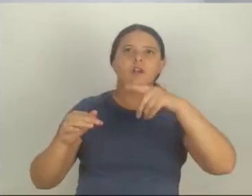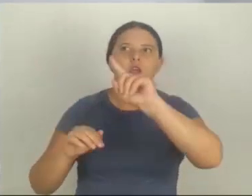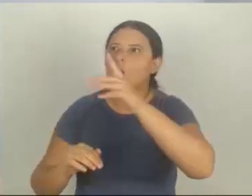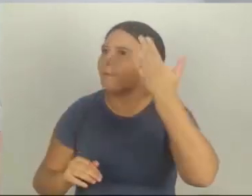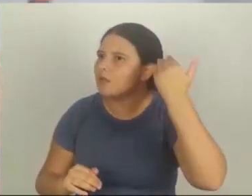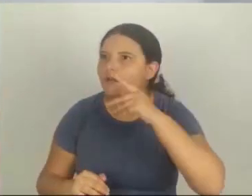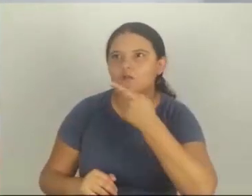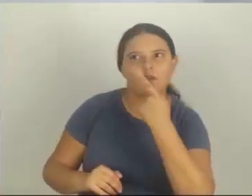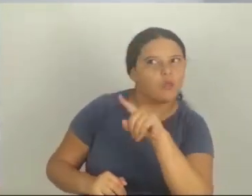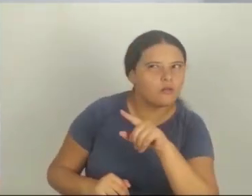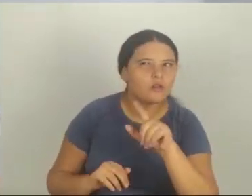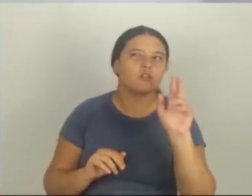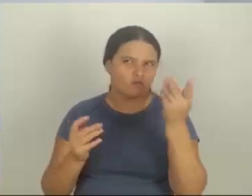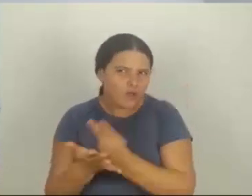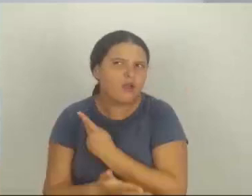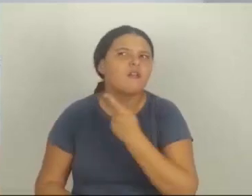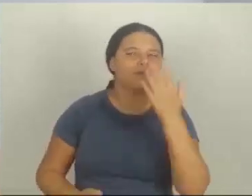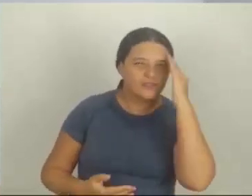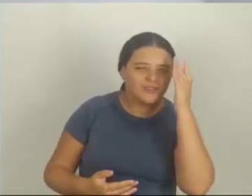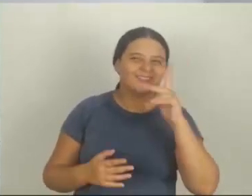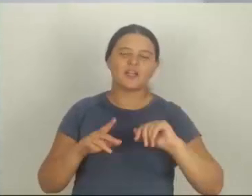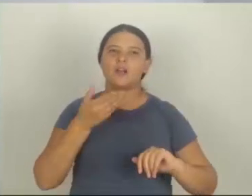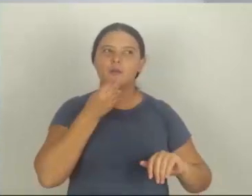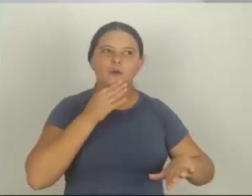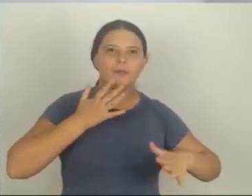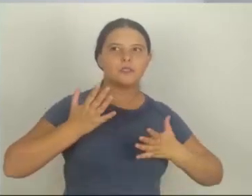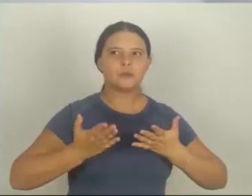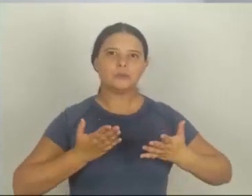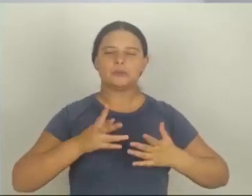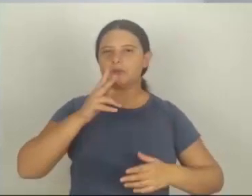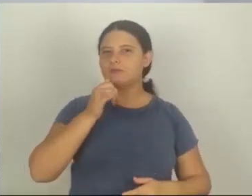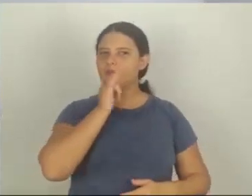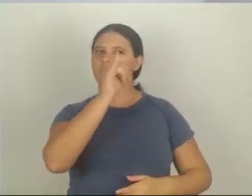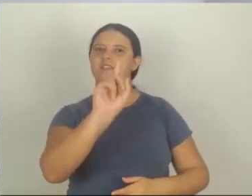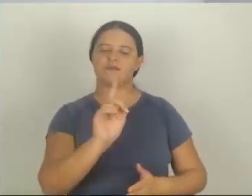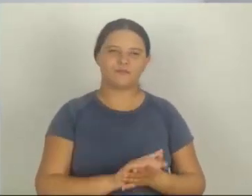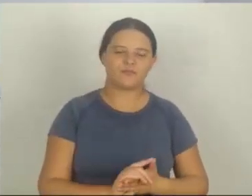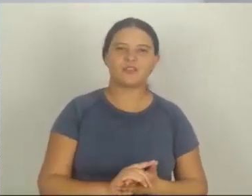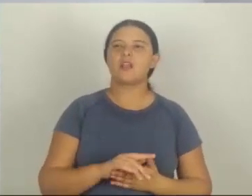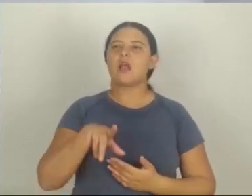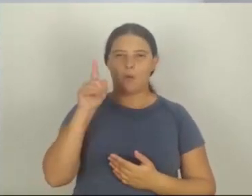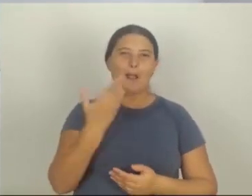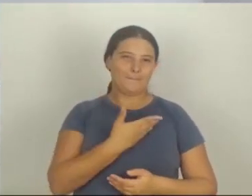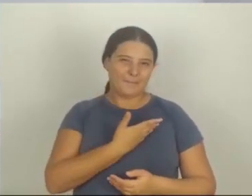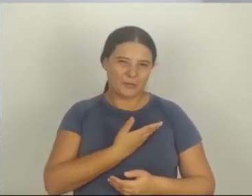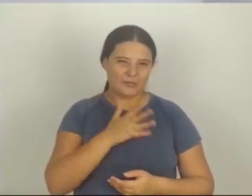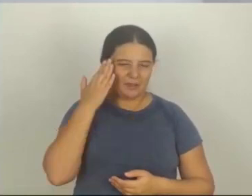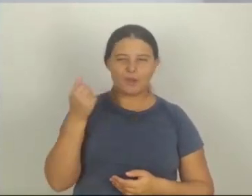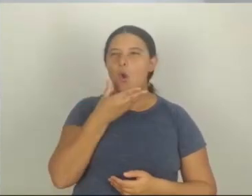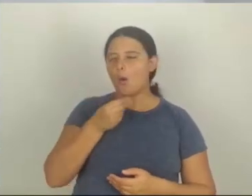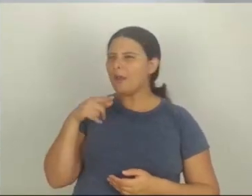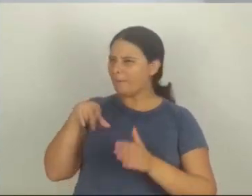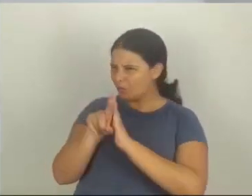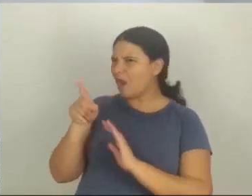isso que você me falou? Você disse que fez isso, que fez aquilo. Então, eles costumam ser muito reservados. Eles não entregam nem os amigos, né? A